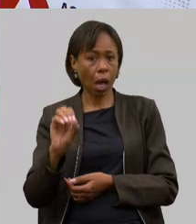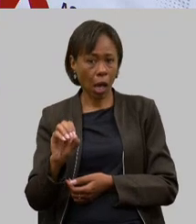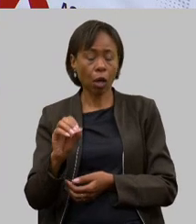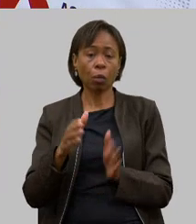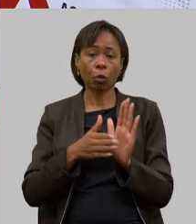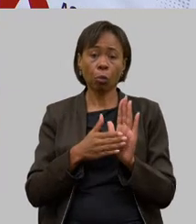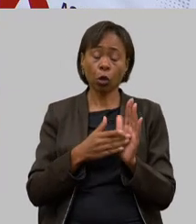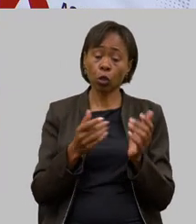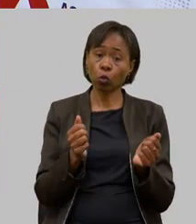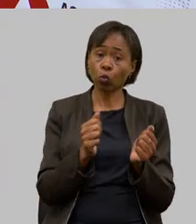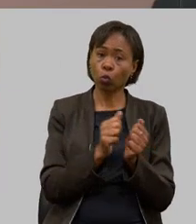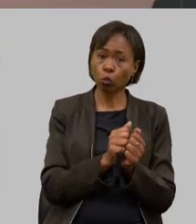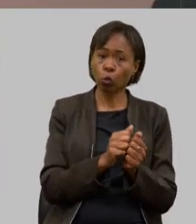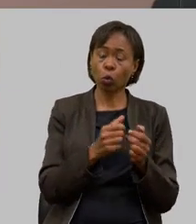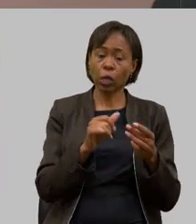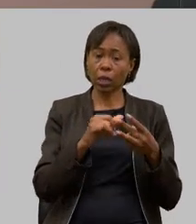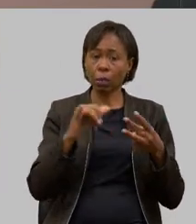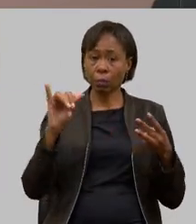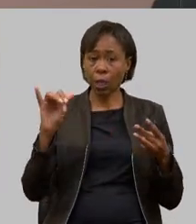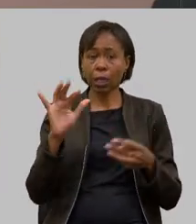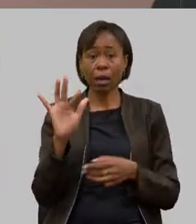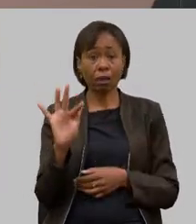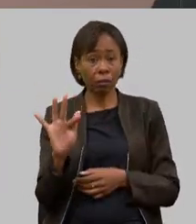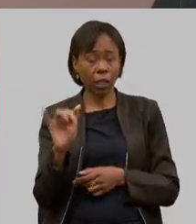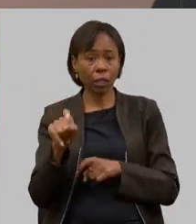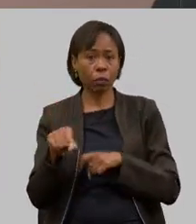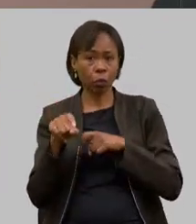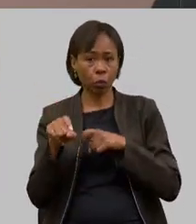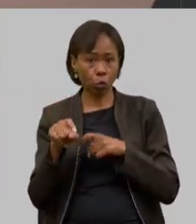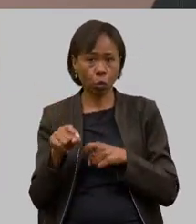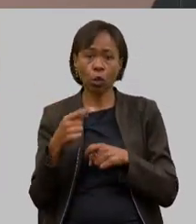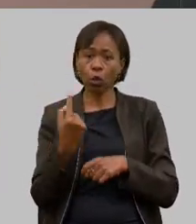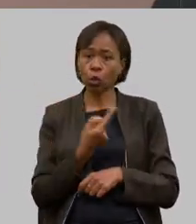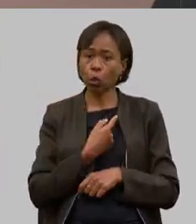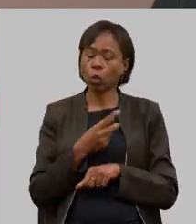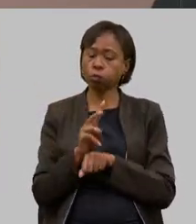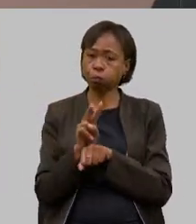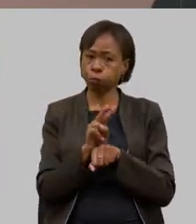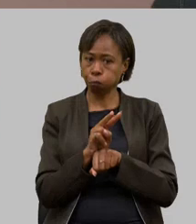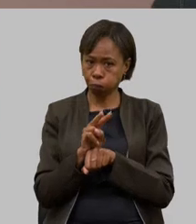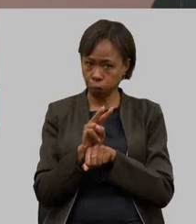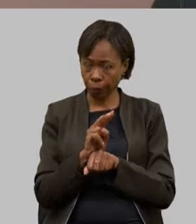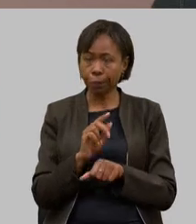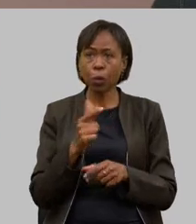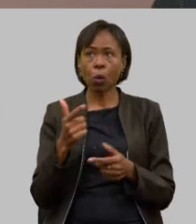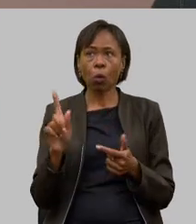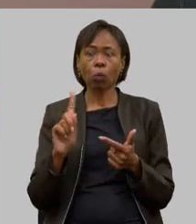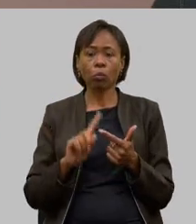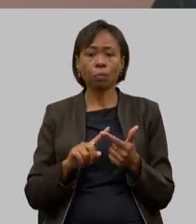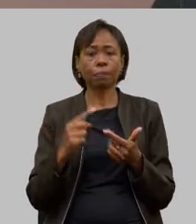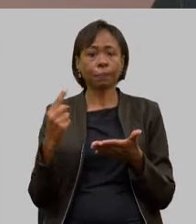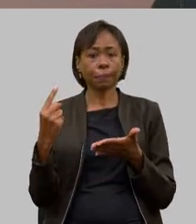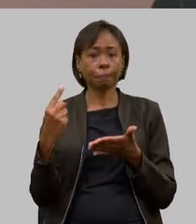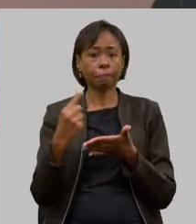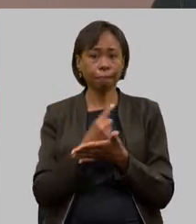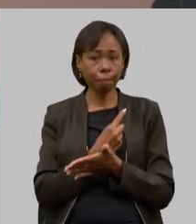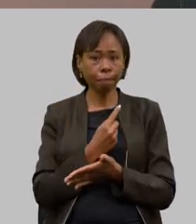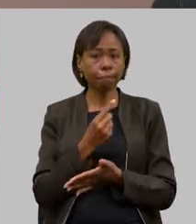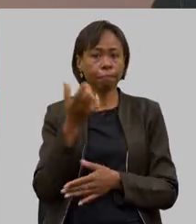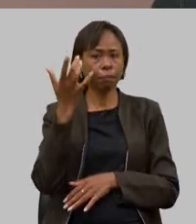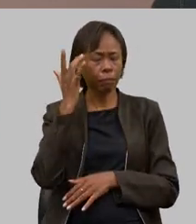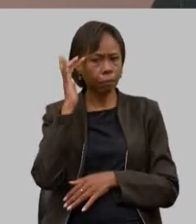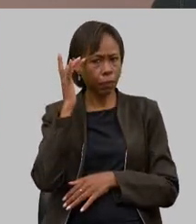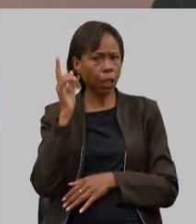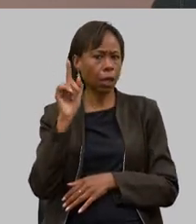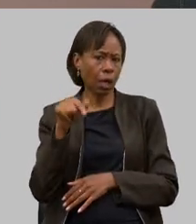junto com a Federação da Agricultura e que a gente vai monitorar e vai estar junto outra pergunta que você fez e que eu acho que existe um